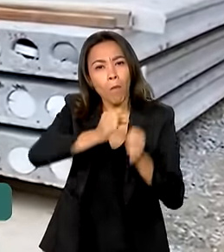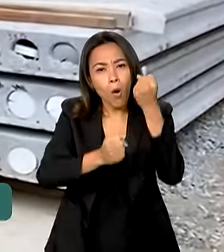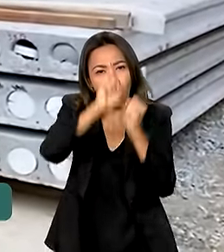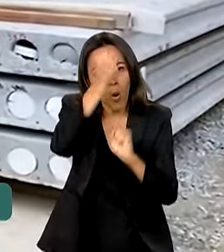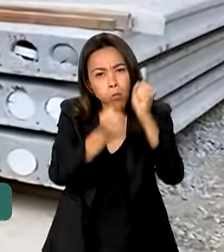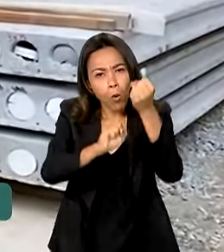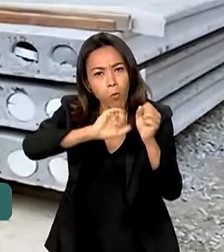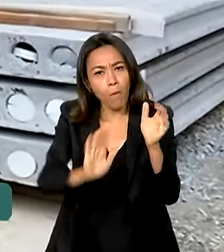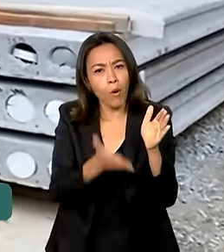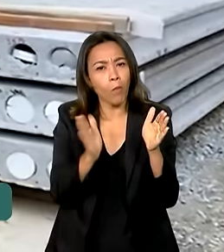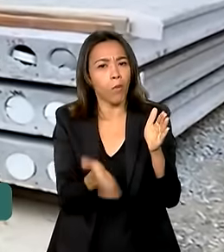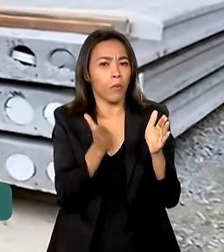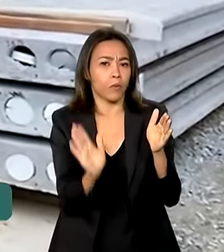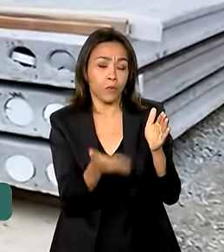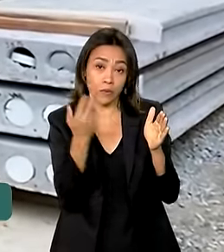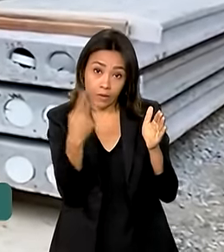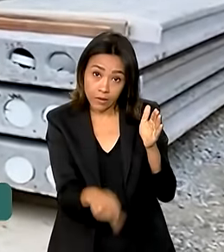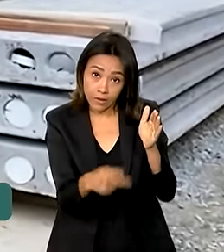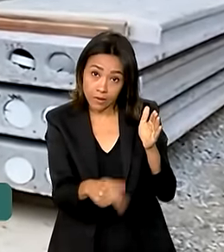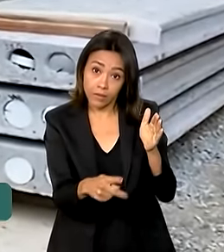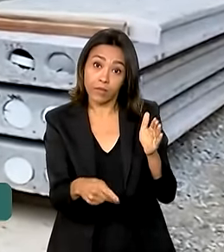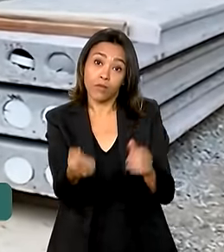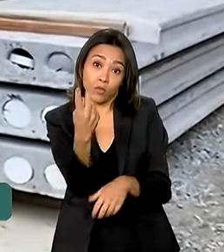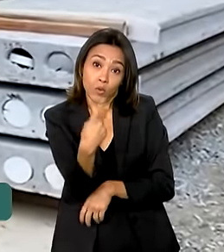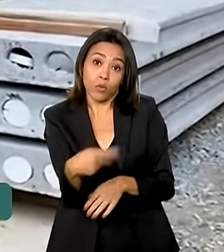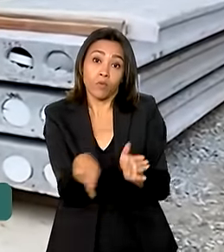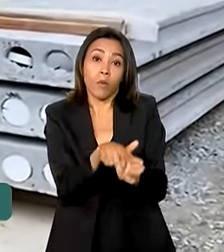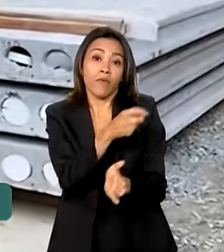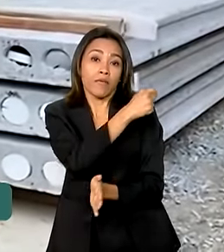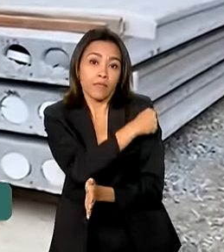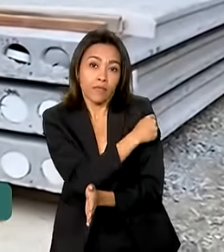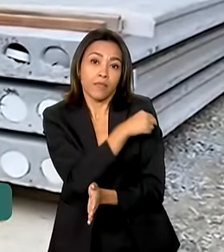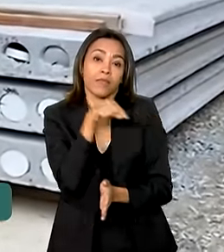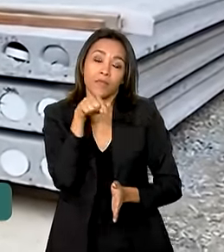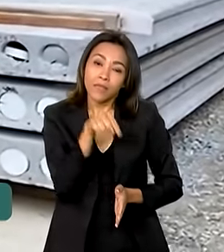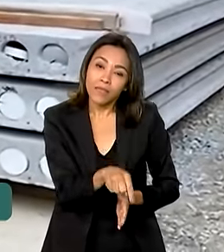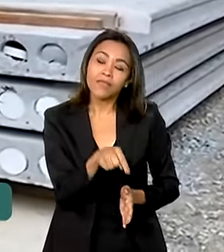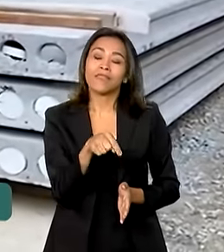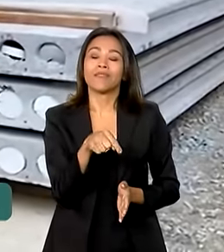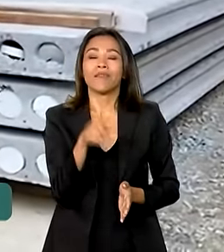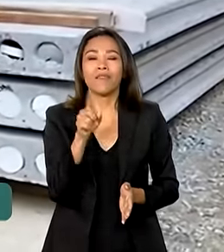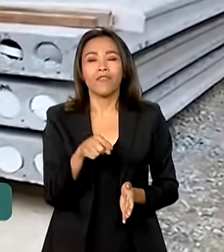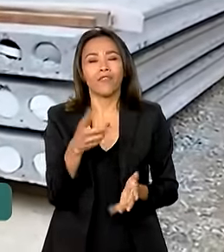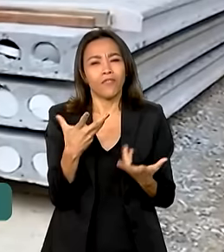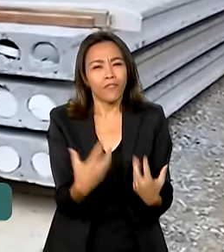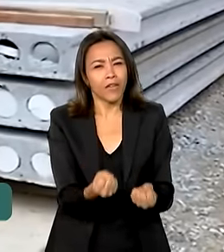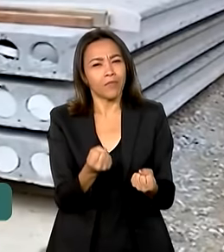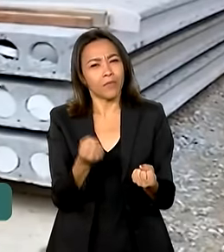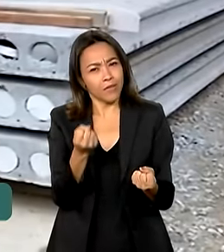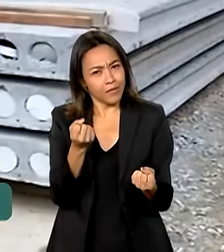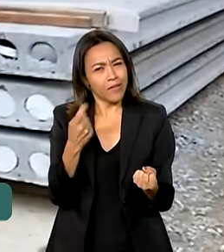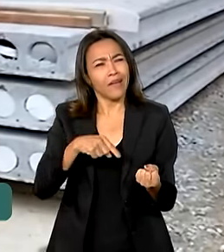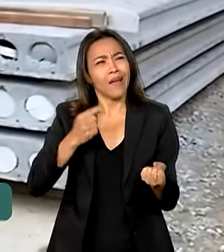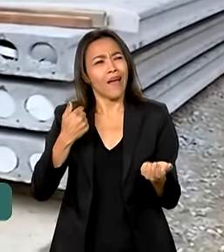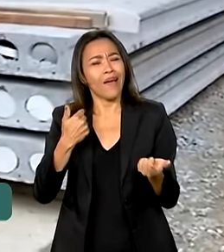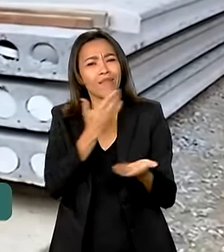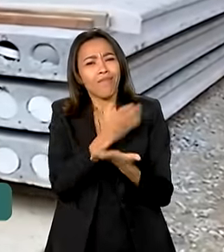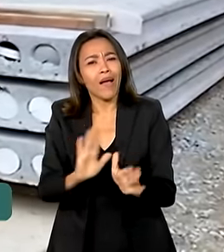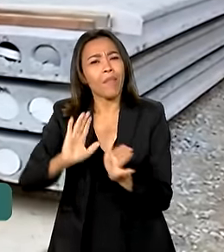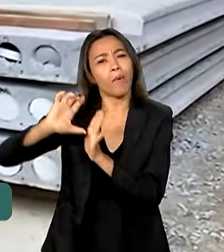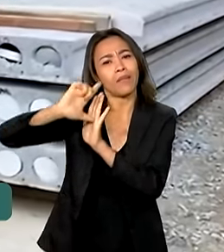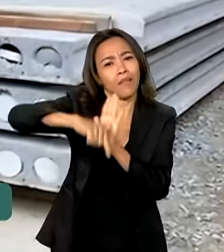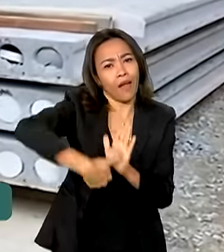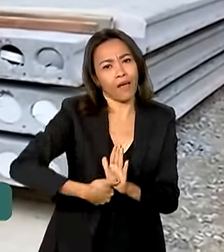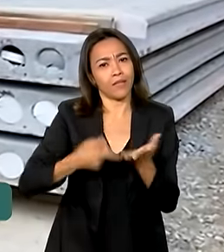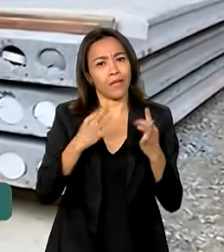farmacêuticos ativos, nas vacinas. Ou seja, na direção de a gente dominar e superar o atraso tecnológico e essa